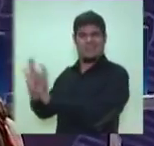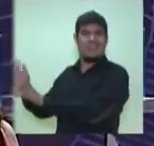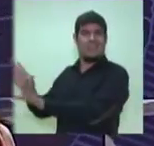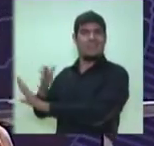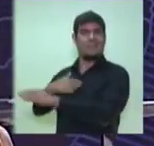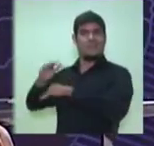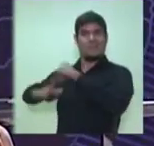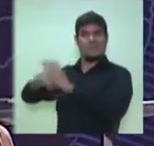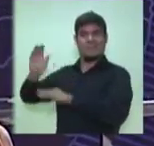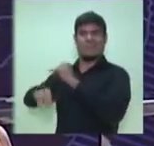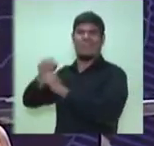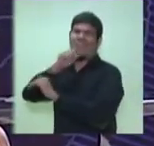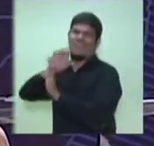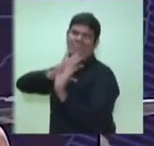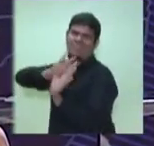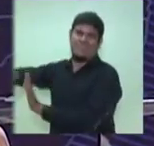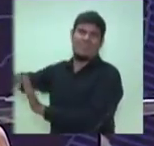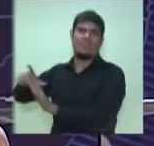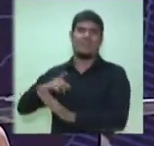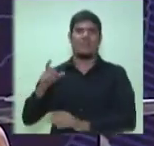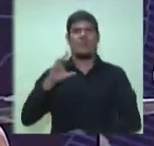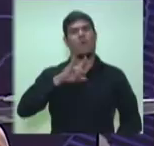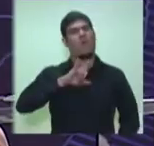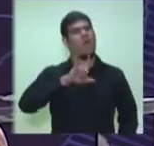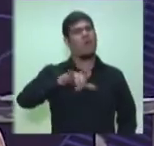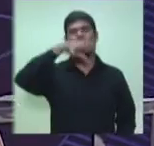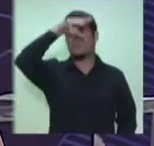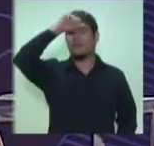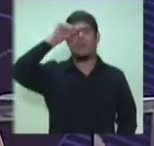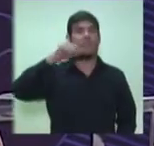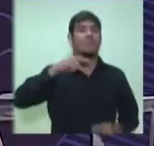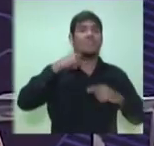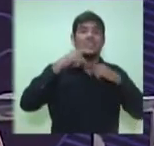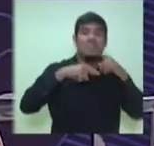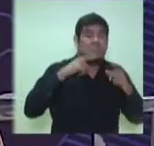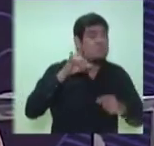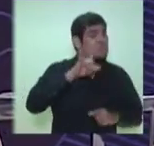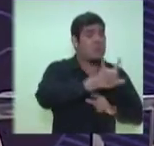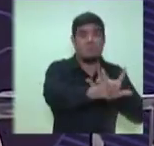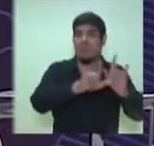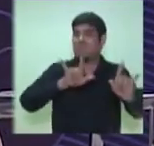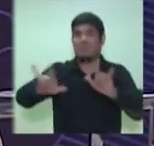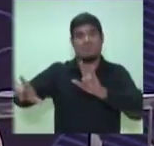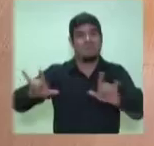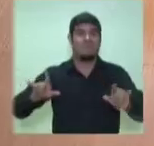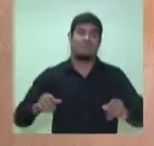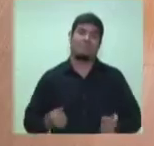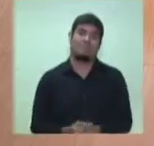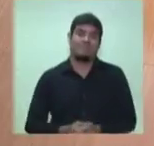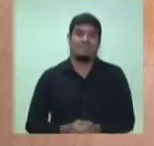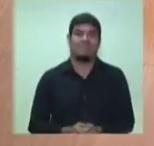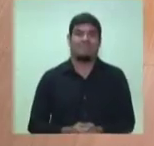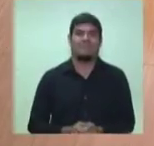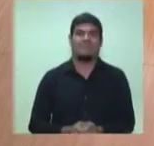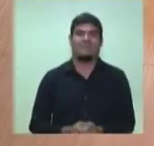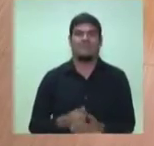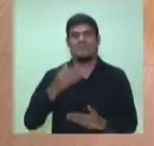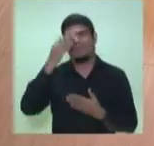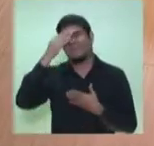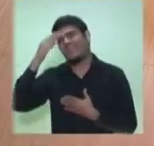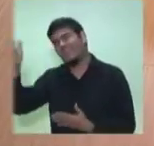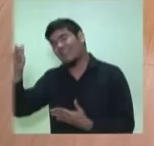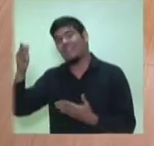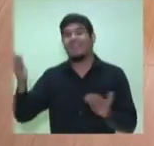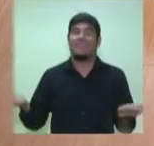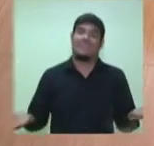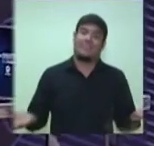ficar aqui. Manaus, eu te amo. Indecisos, eu amo vocês. Decididos, eu amo. Muito obrigado, candidato. E nós temos que fazer aqui um